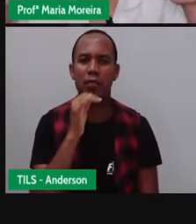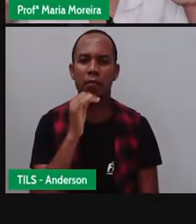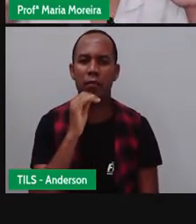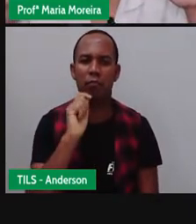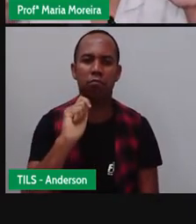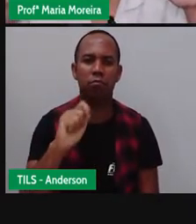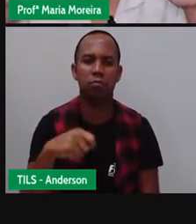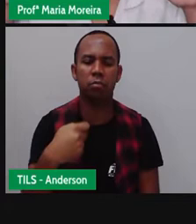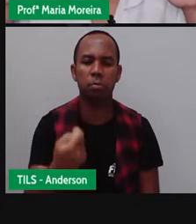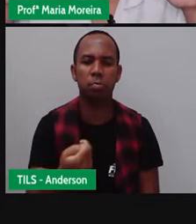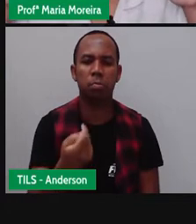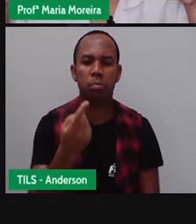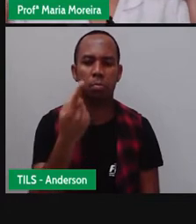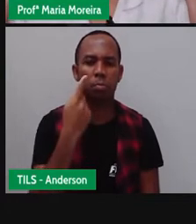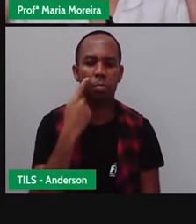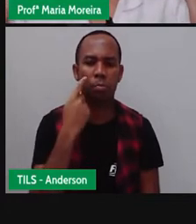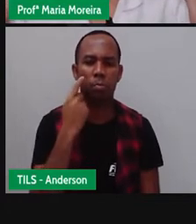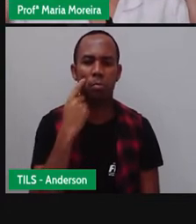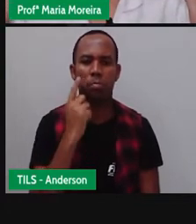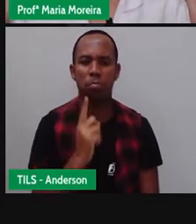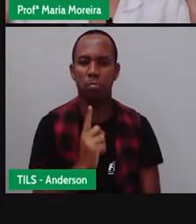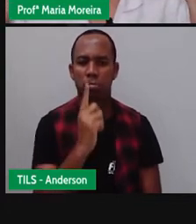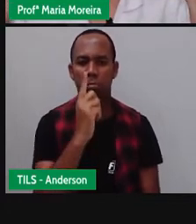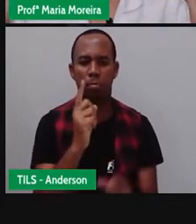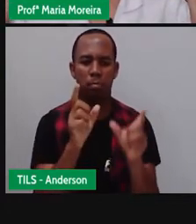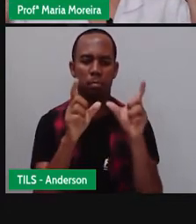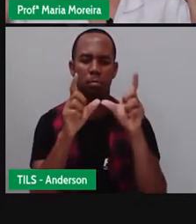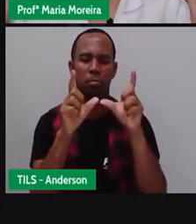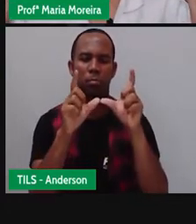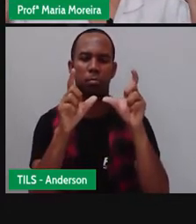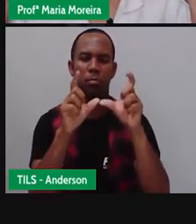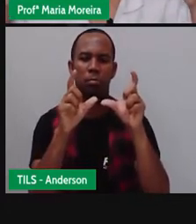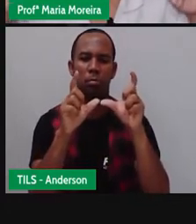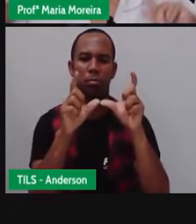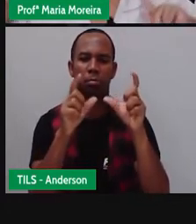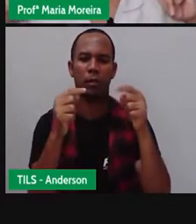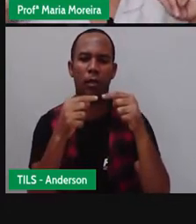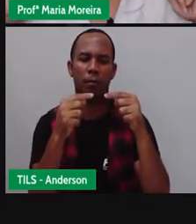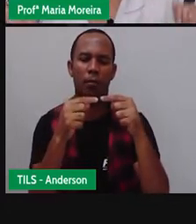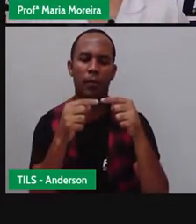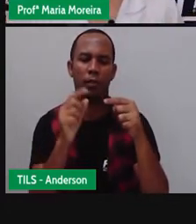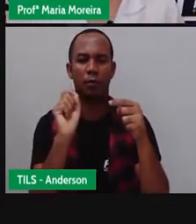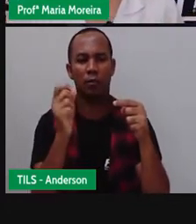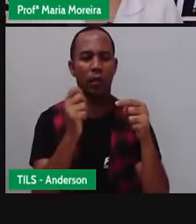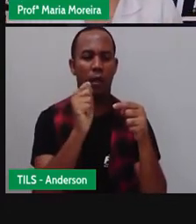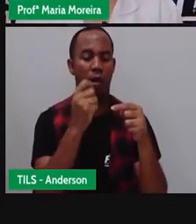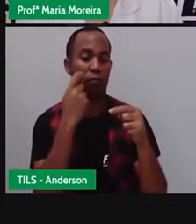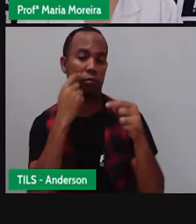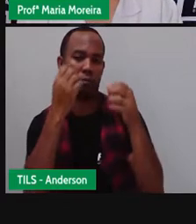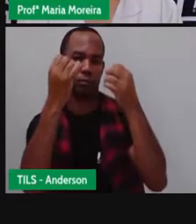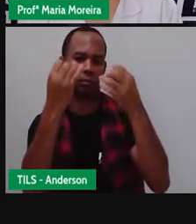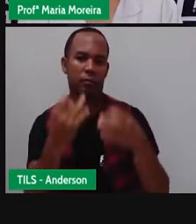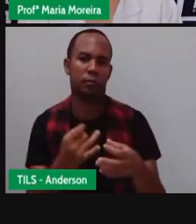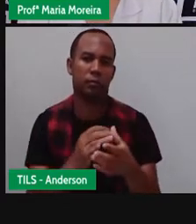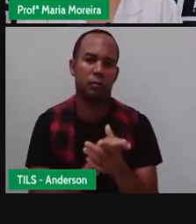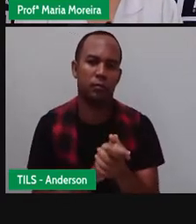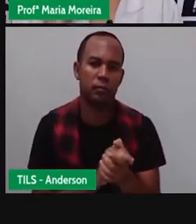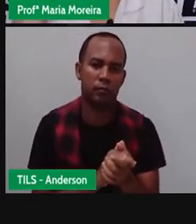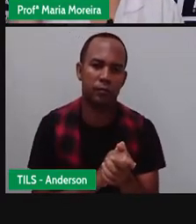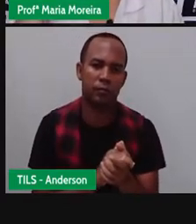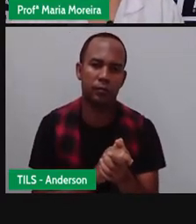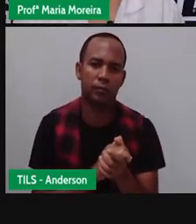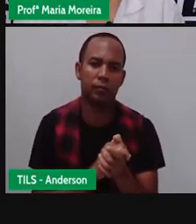bases aí? Inclusive, vocês podem fazer um telégrafo em casa, não é isso? Com palitinhos de picolé. Facinho aí de fazer.